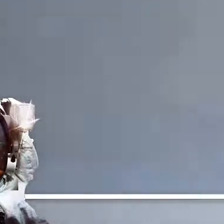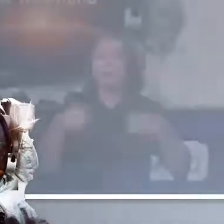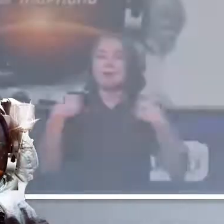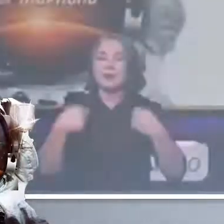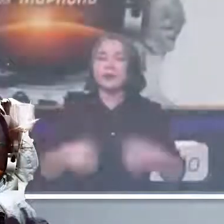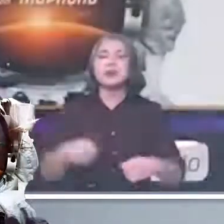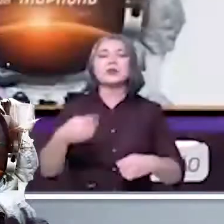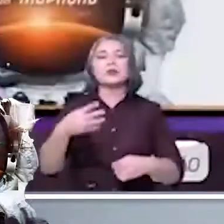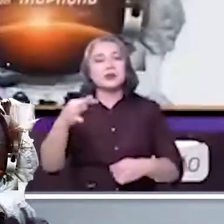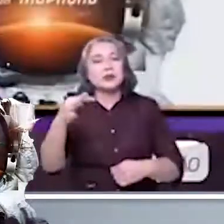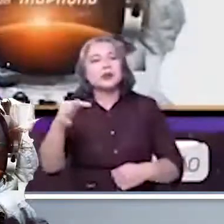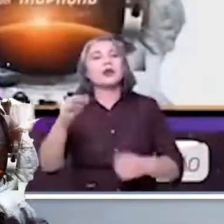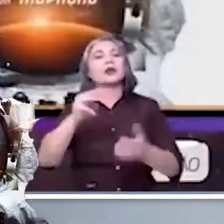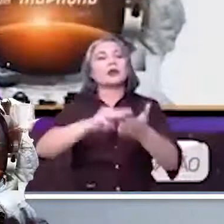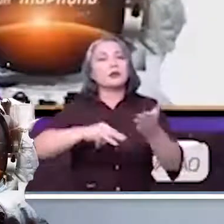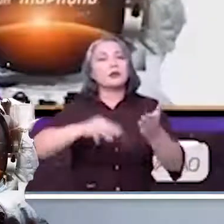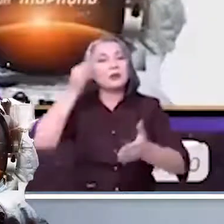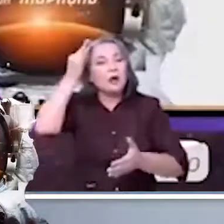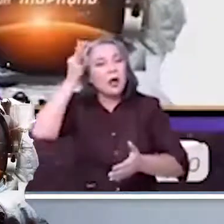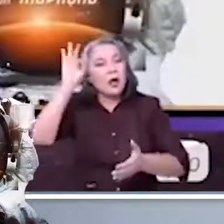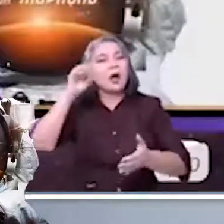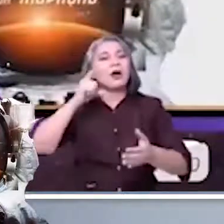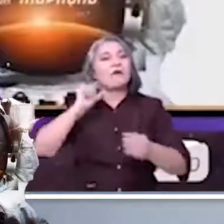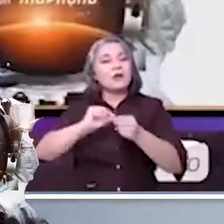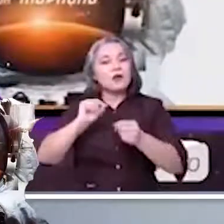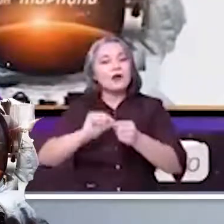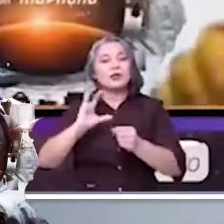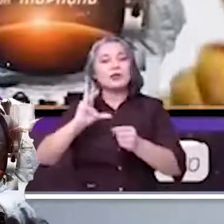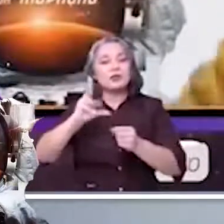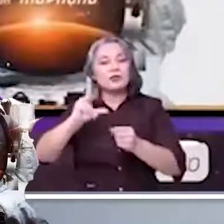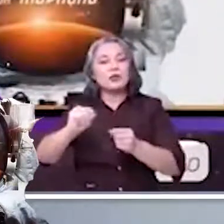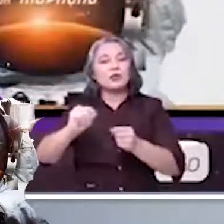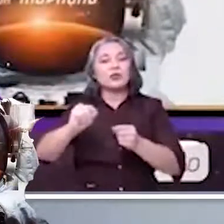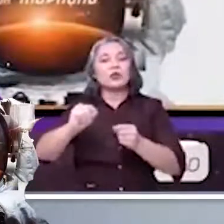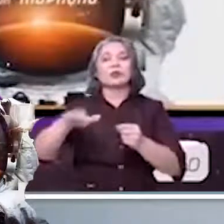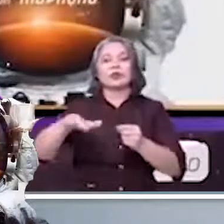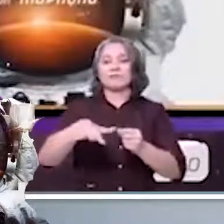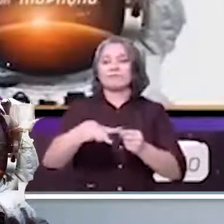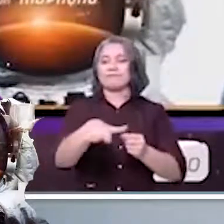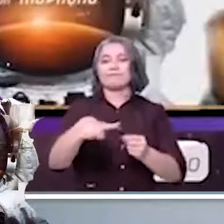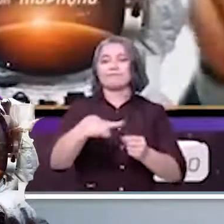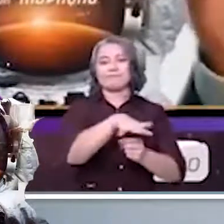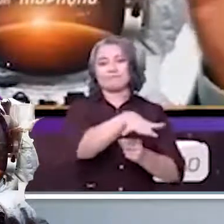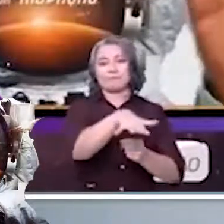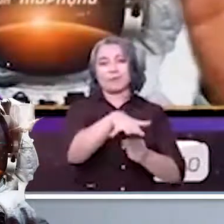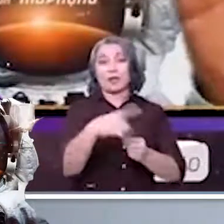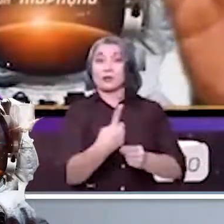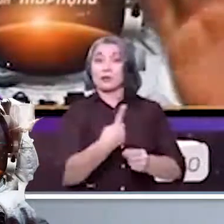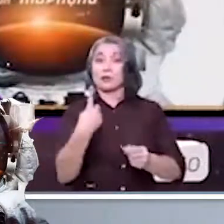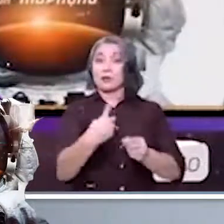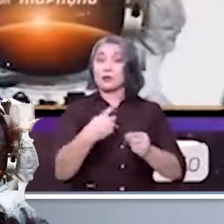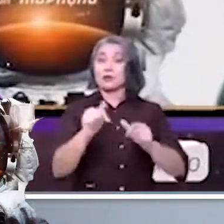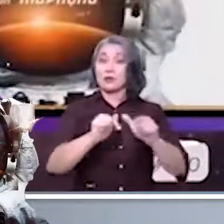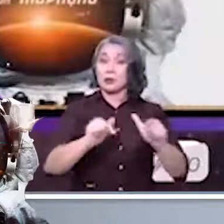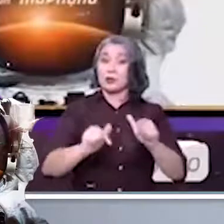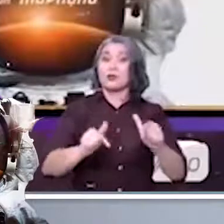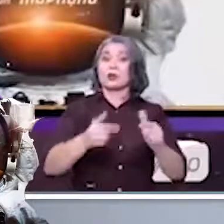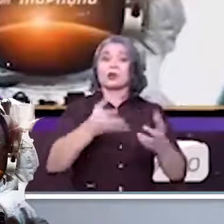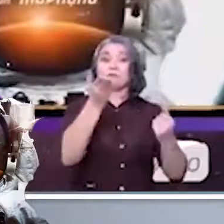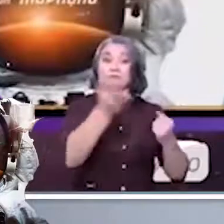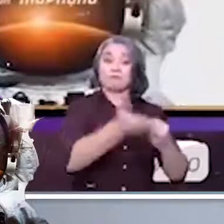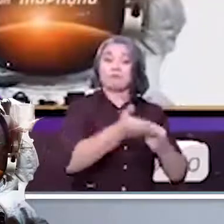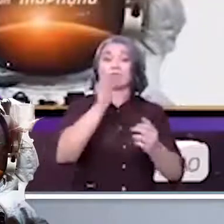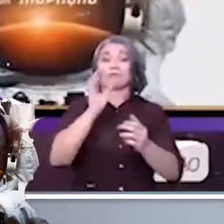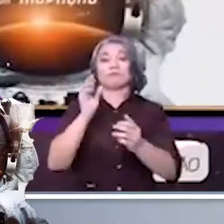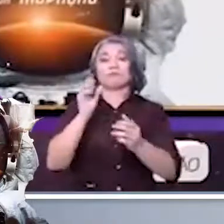E a metodologia ágil aplicada a todas as áreas da nossa atividade, área meio, área